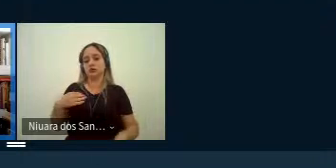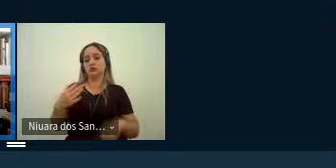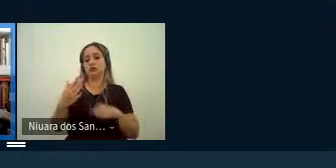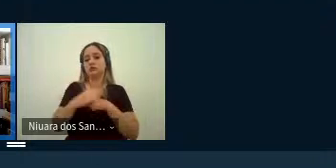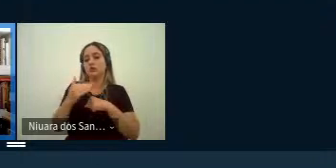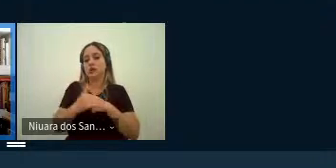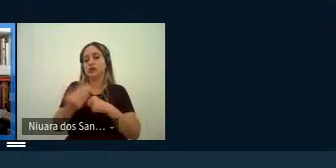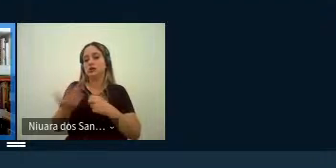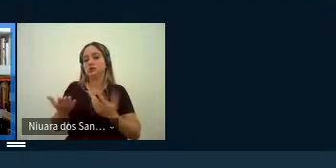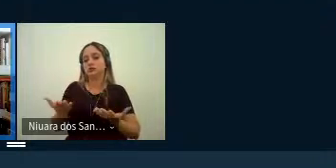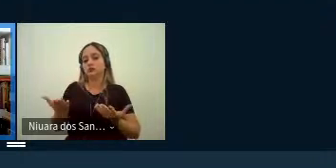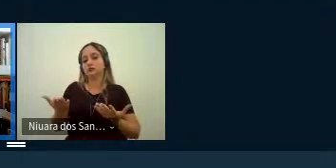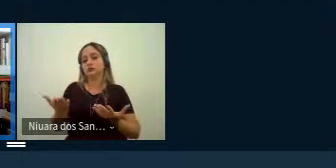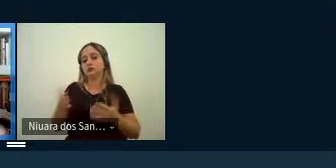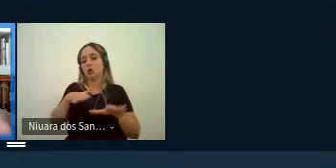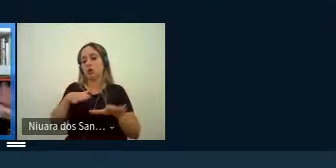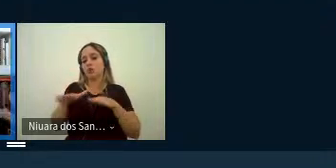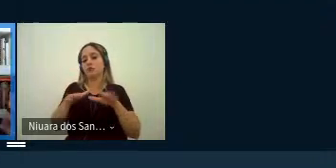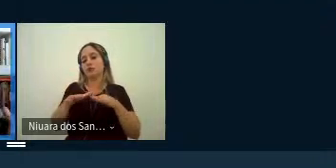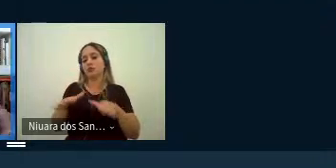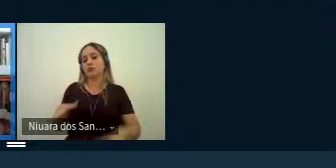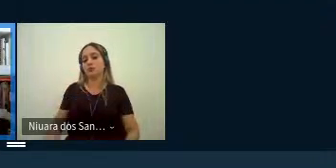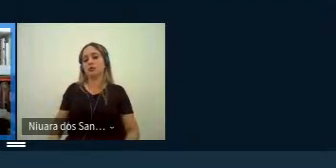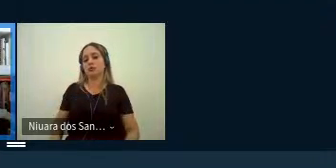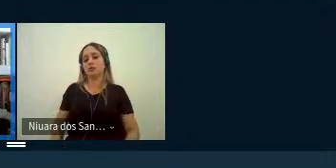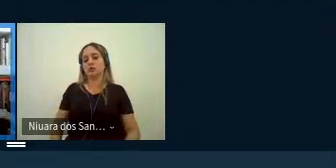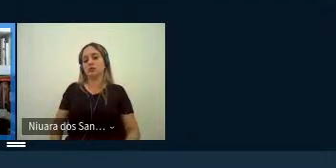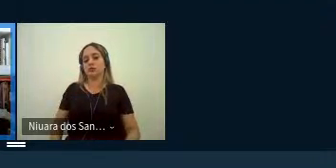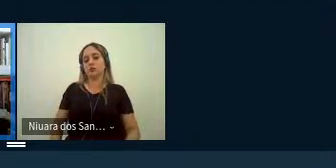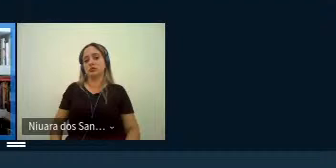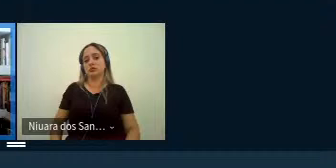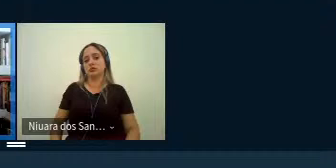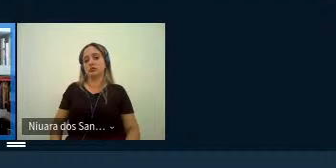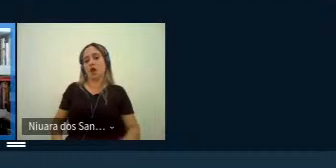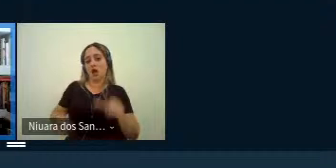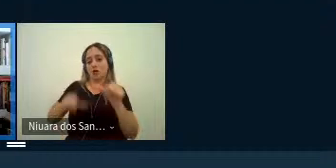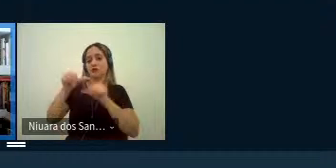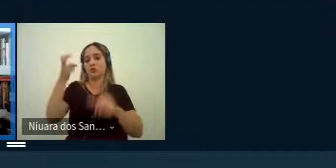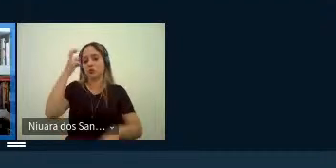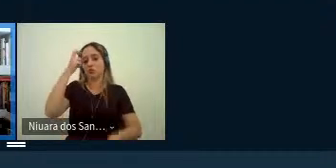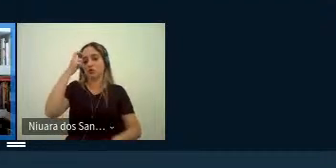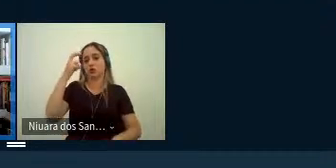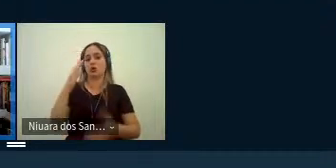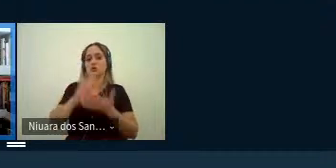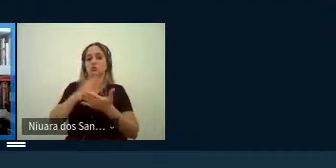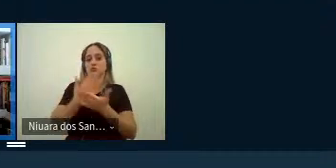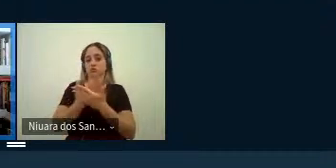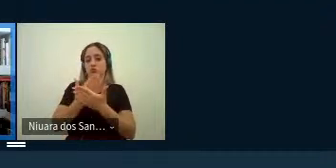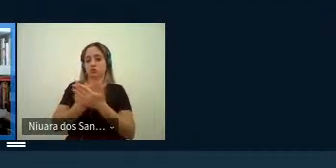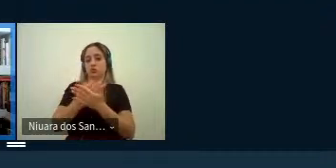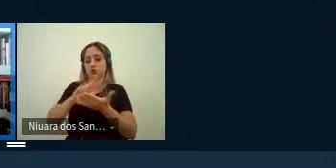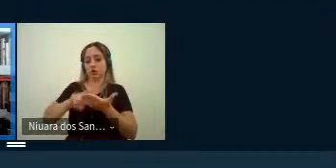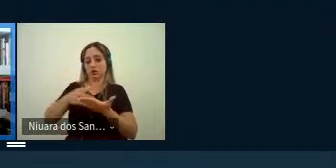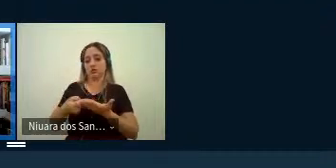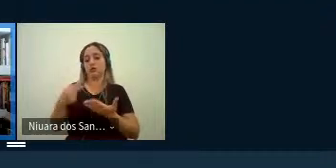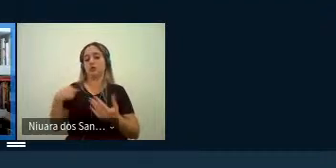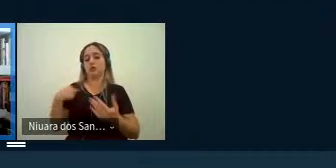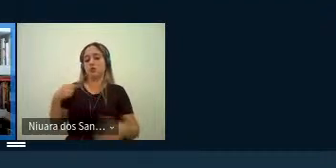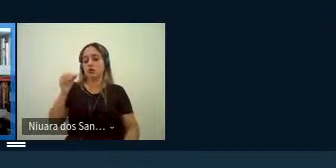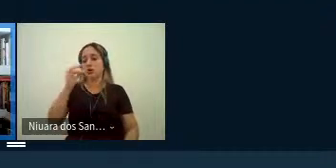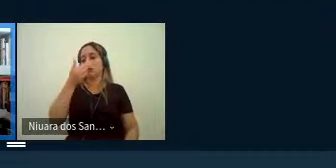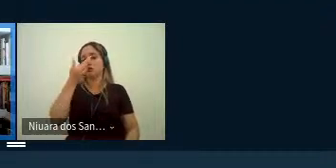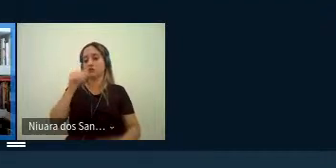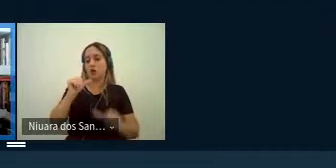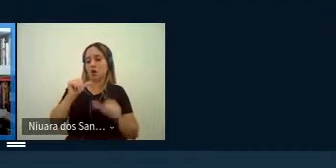daquele movimento que foi chamado cultural turn né a virada cultural dos estudos da tradução em que se assistiu o